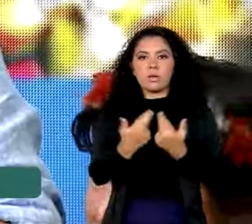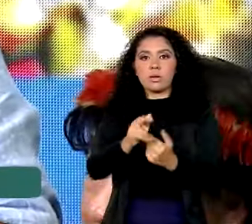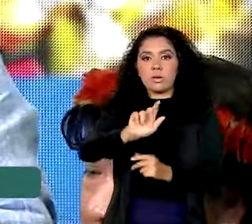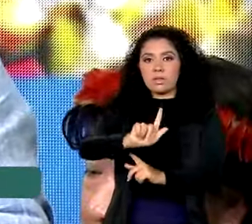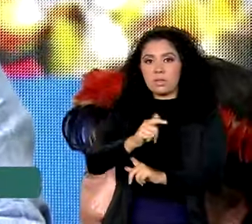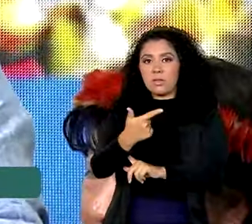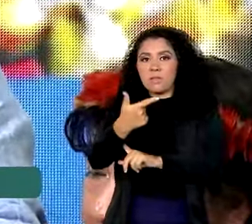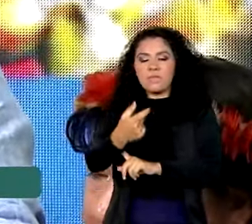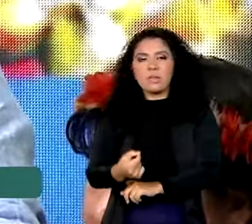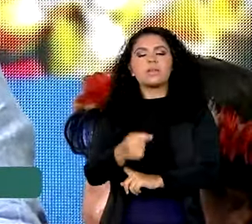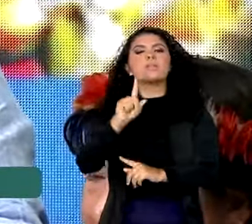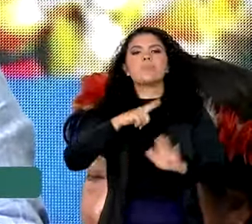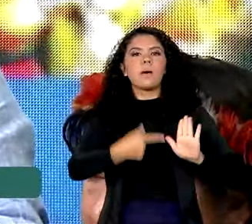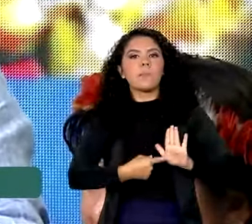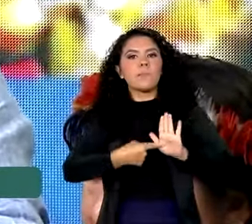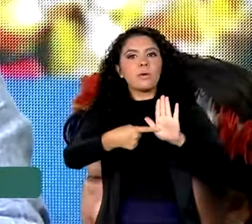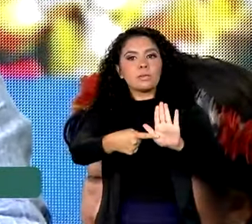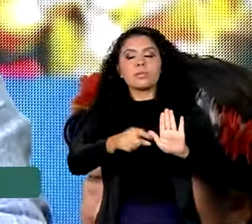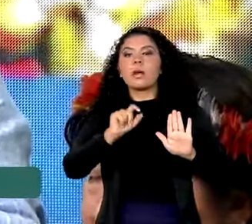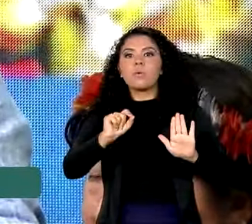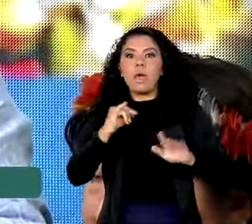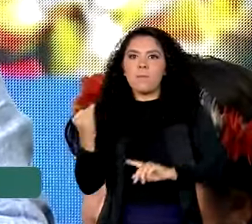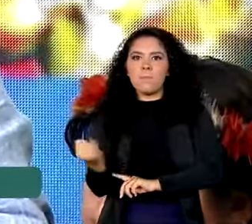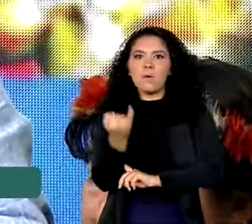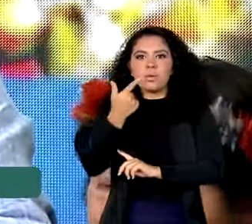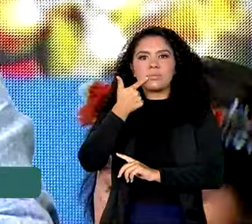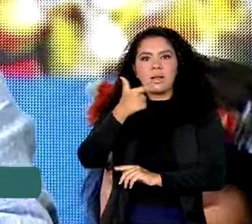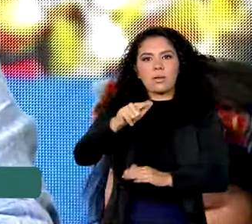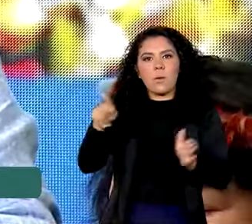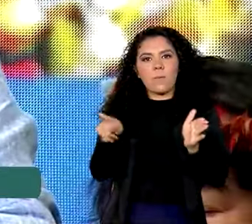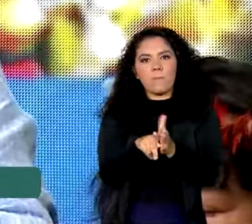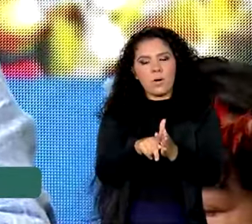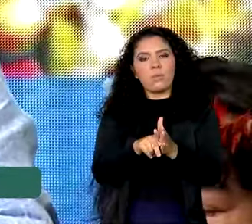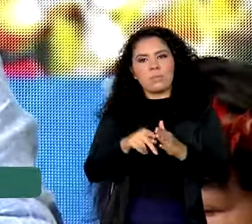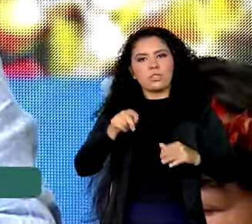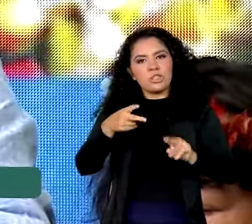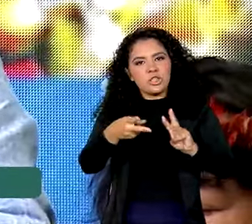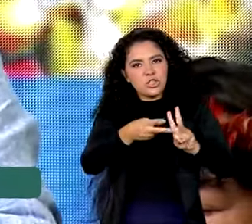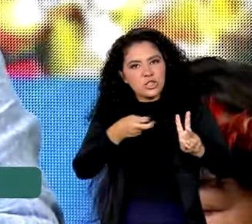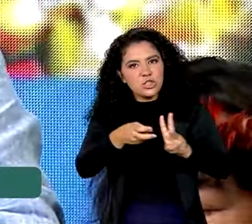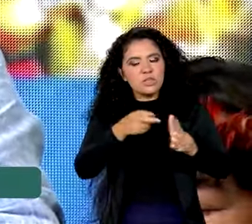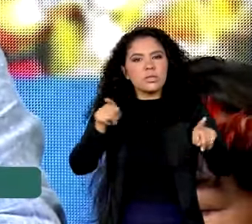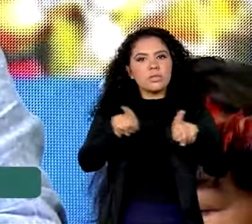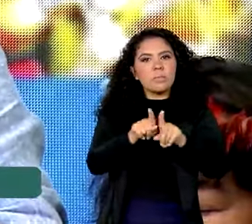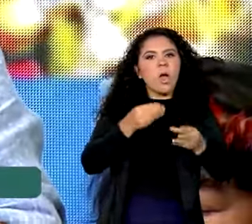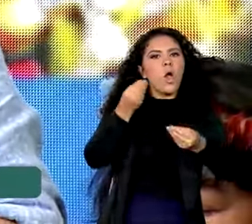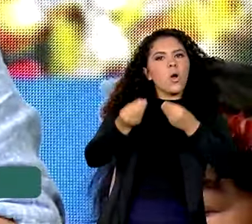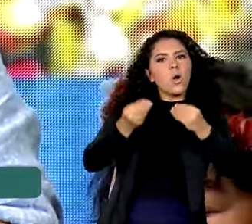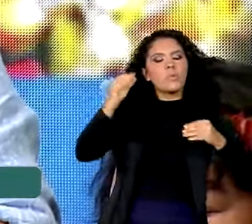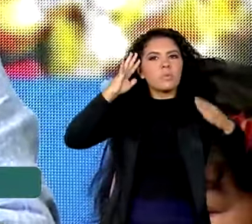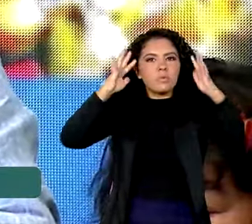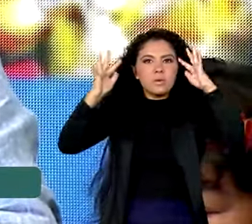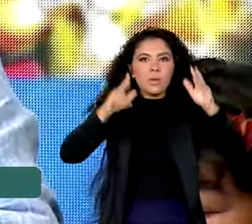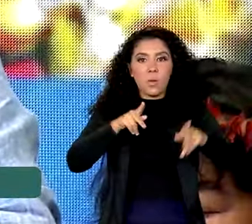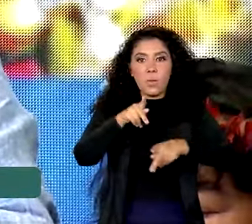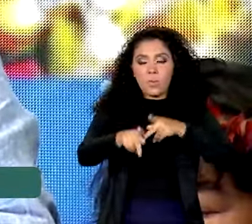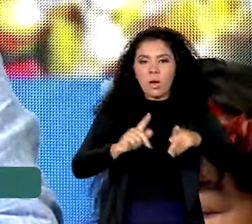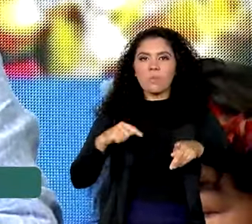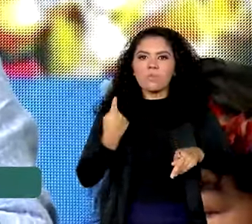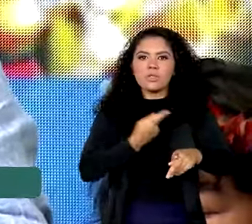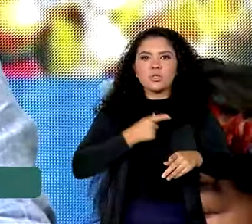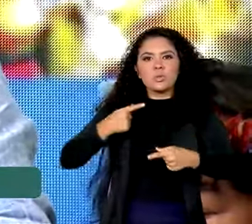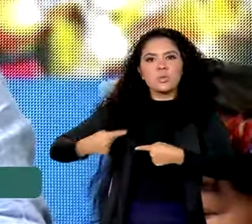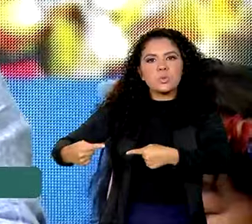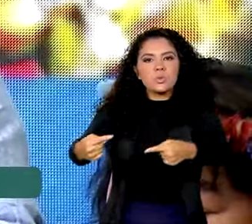trazer a importância das línguas indígenas no âmbito do G20 e trazer o pensamento, a cosmologia dos povos para discutir a